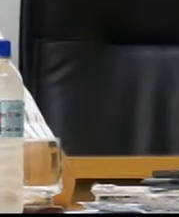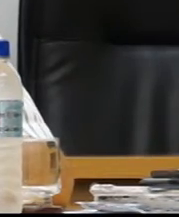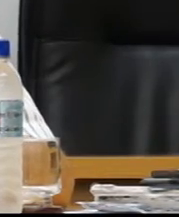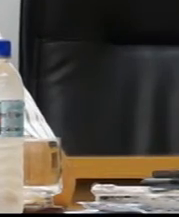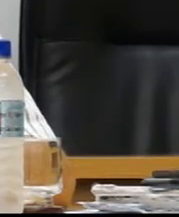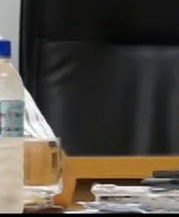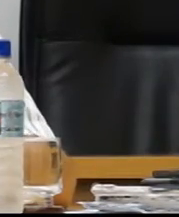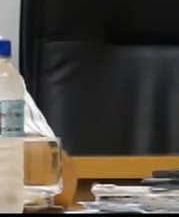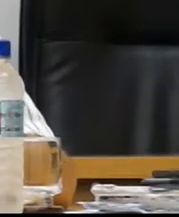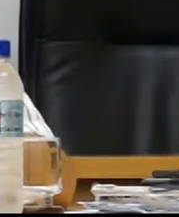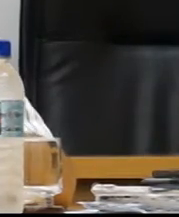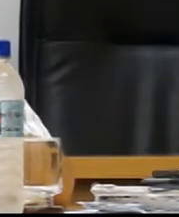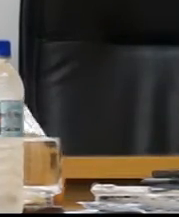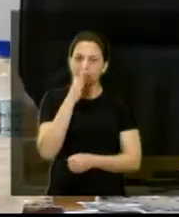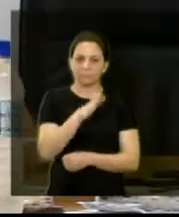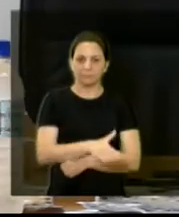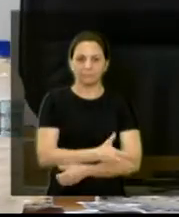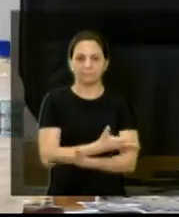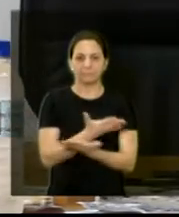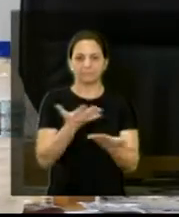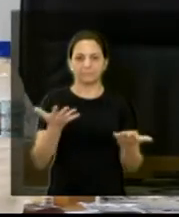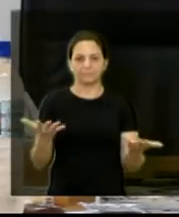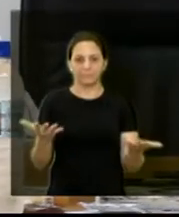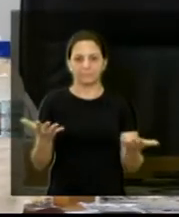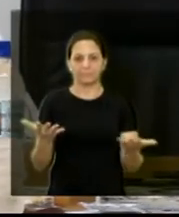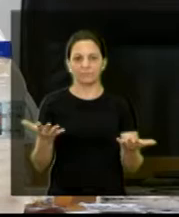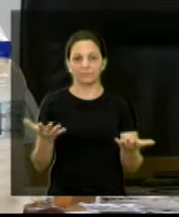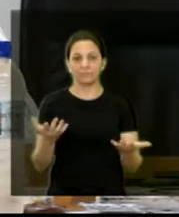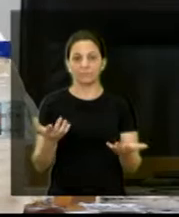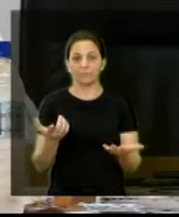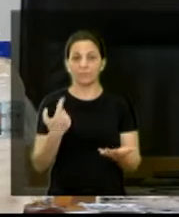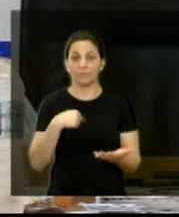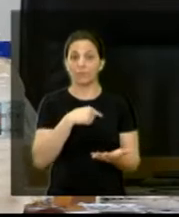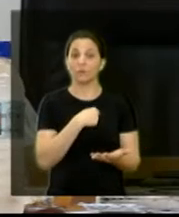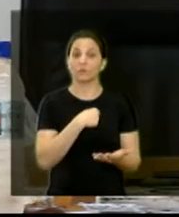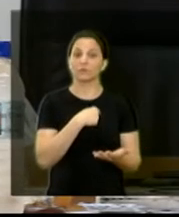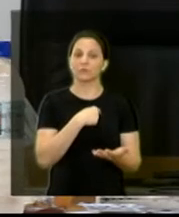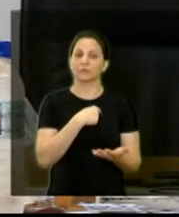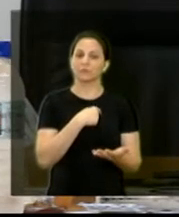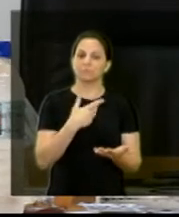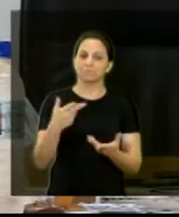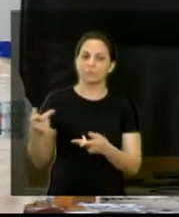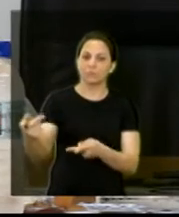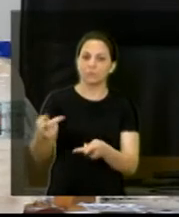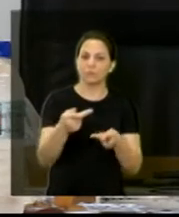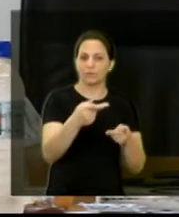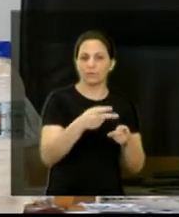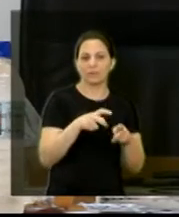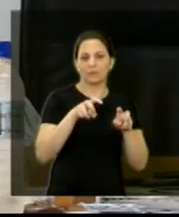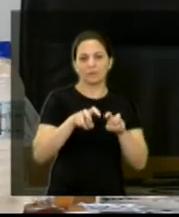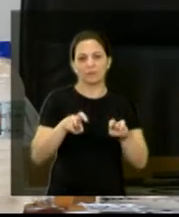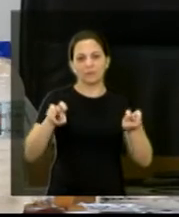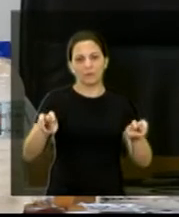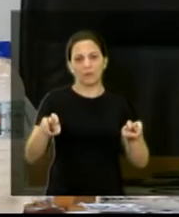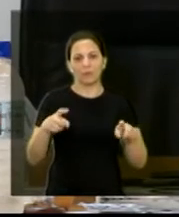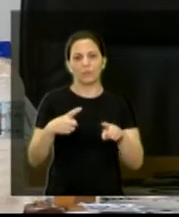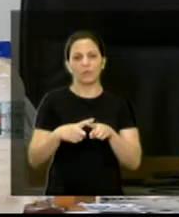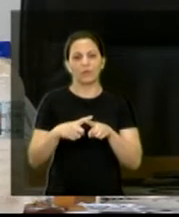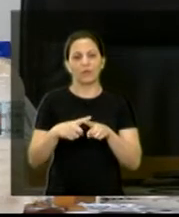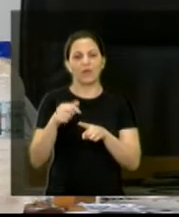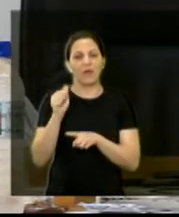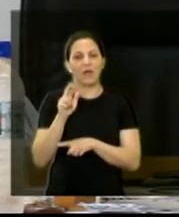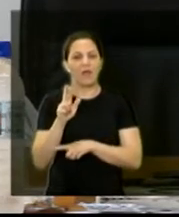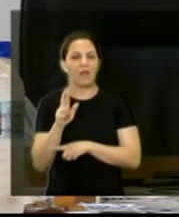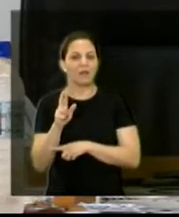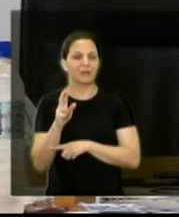Bom, boa tarde a todos. Nós queremos, antes de mais nada, convidar que vocês possam sentar aqui na frente. Esse ar-condicionado não está